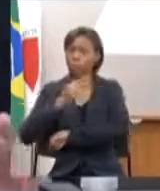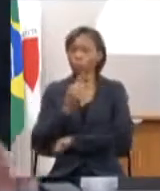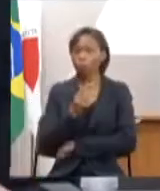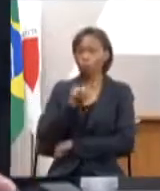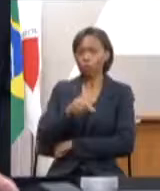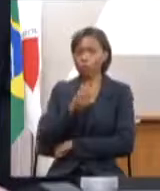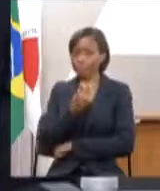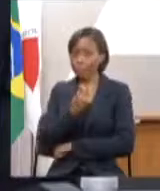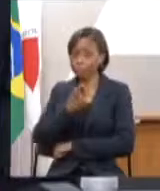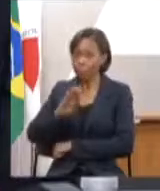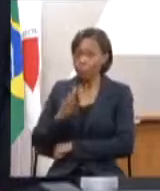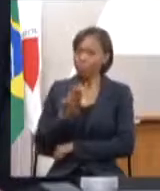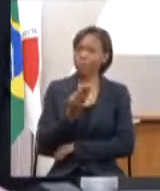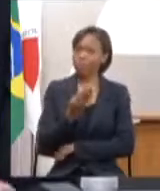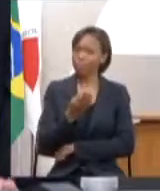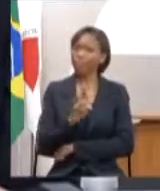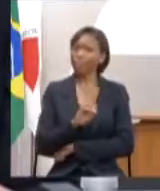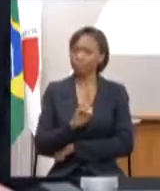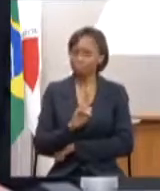bilhão de reais